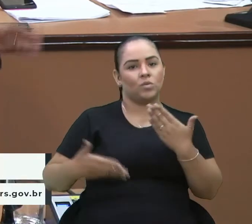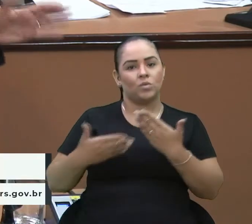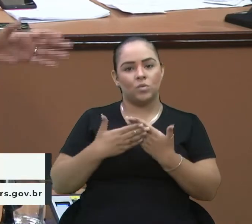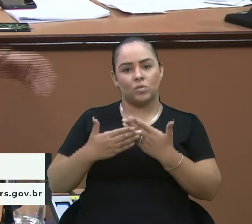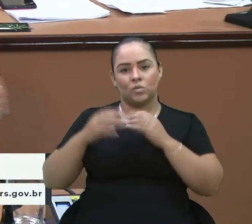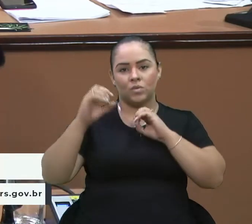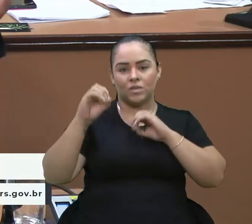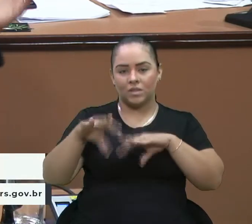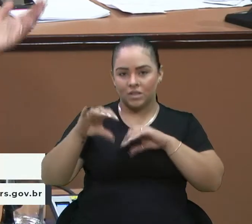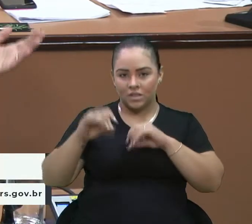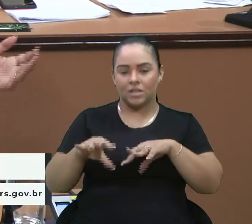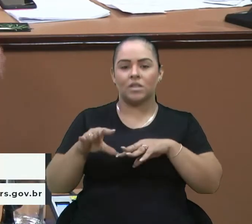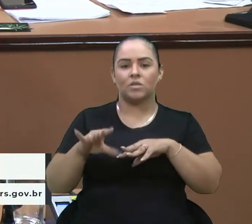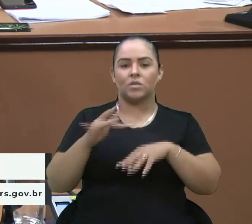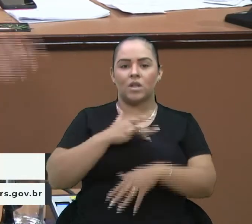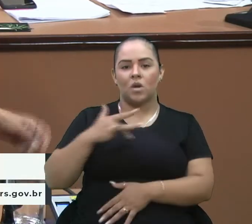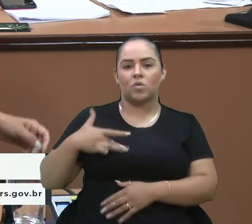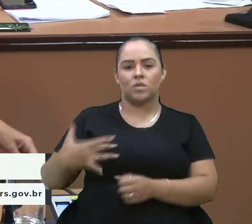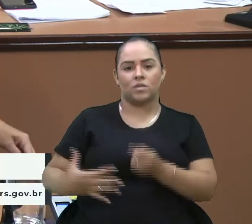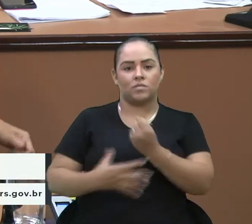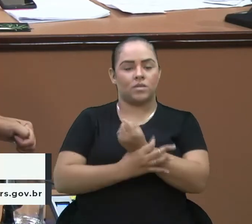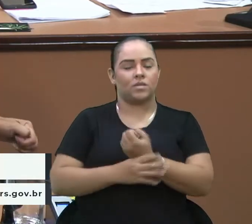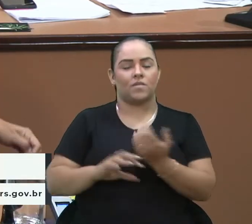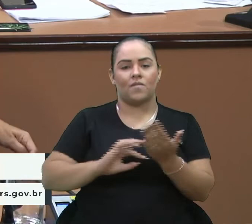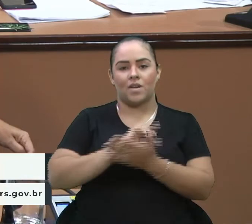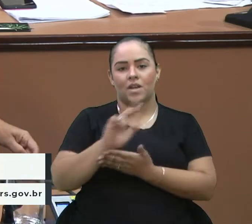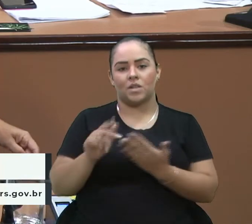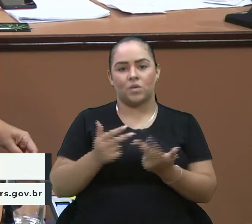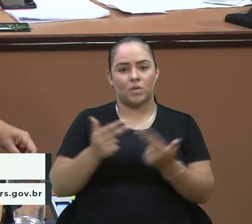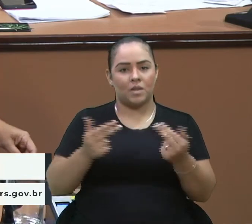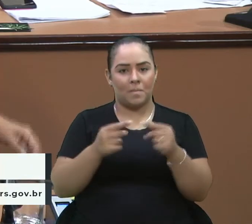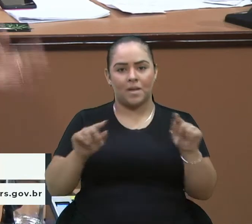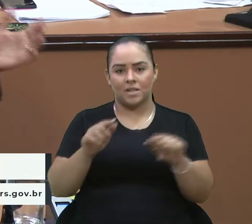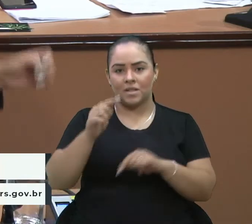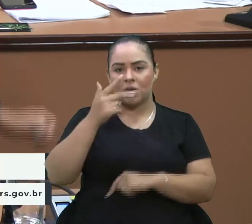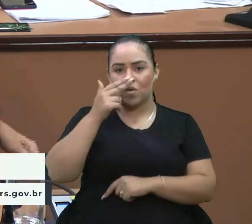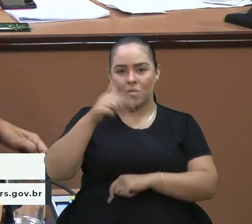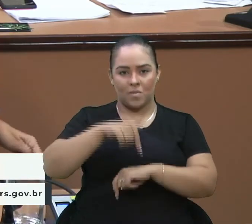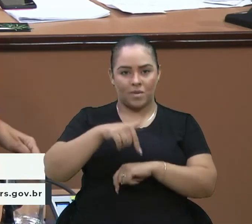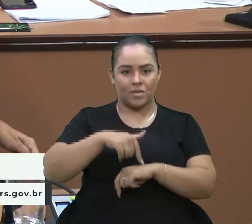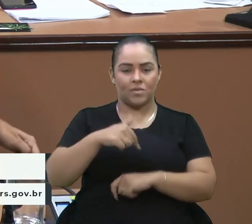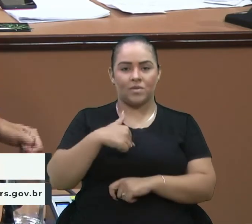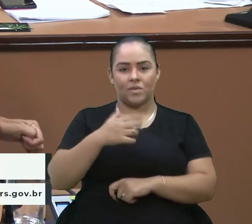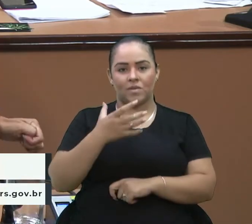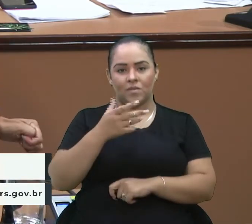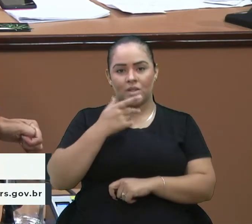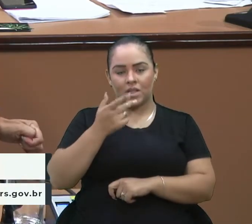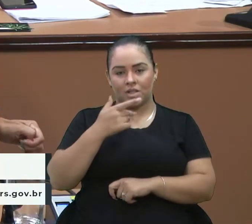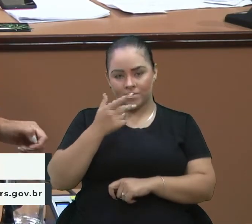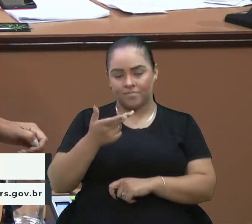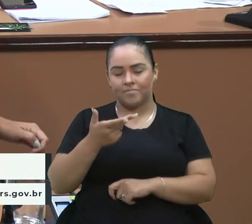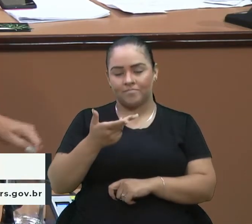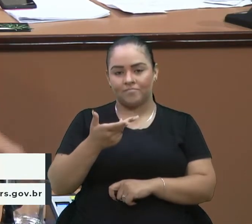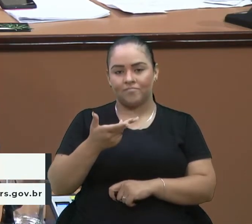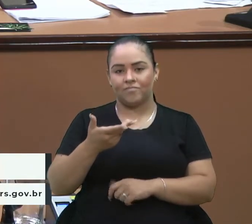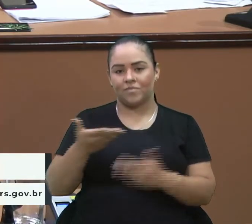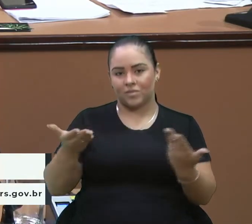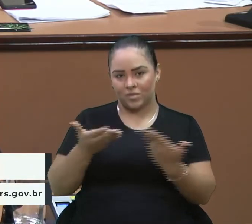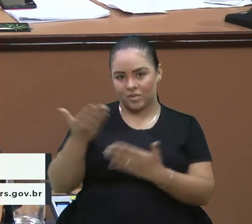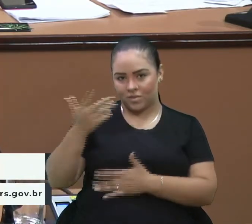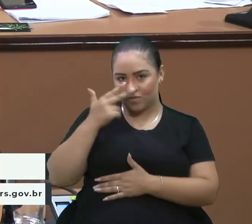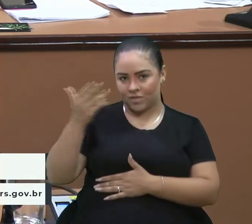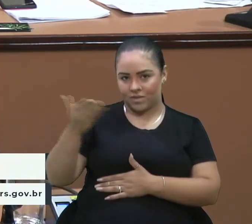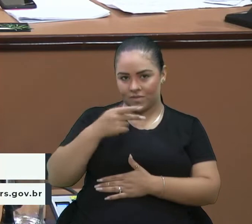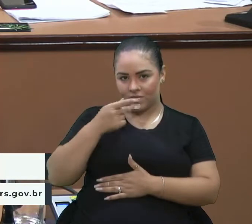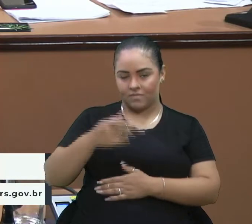educação, saúde, segurança e outros vários itens, mas num mesmo momento. Então, eu queria fazer essa referência aí durante... Obrigado. ...essa palavra que o senhor me cedeu também.